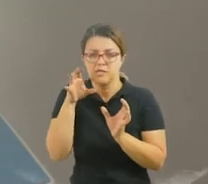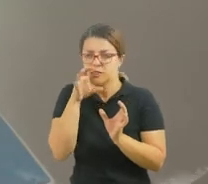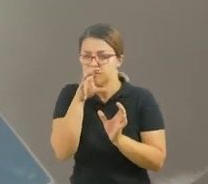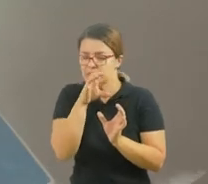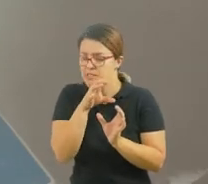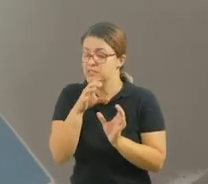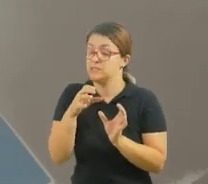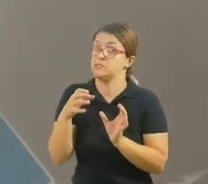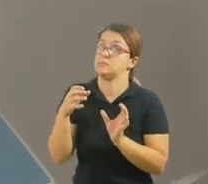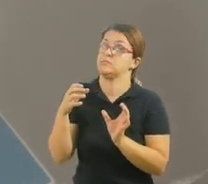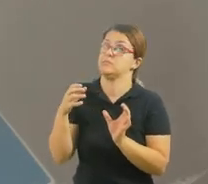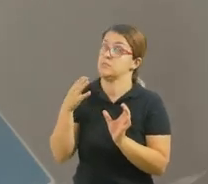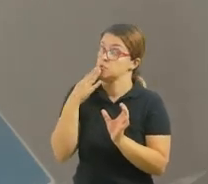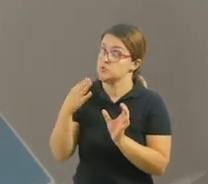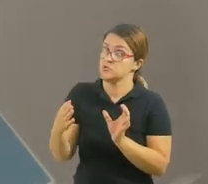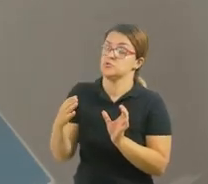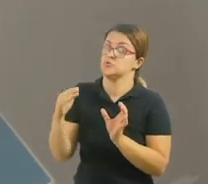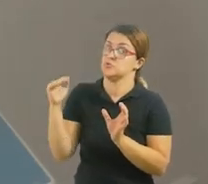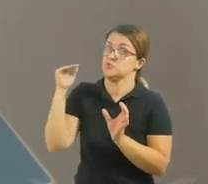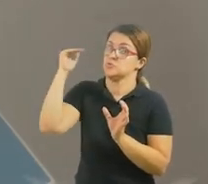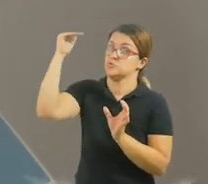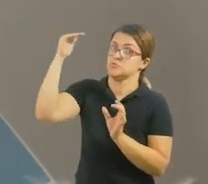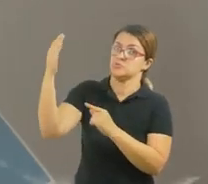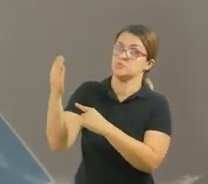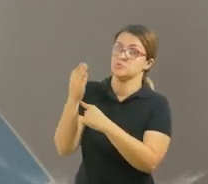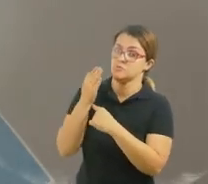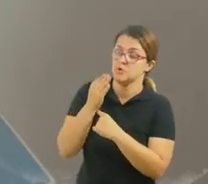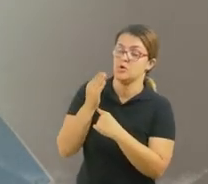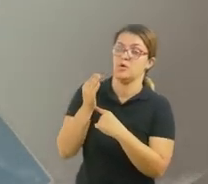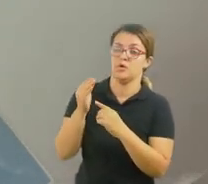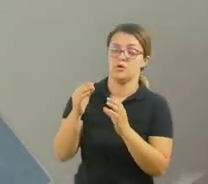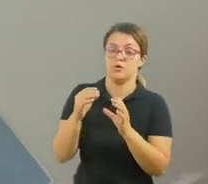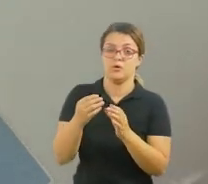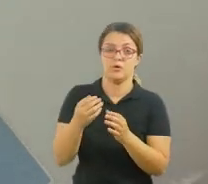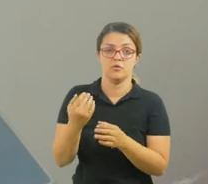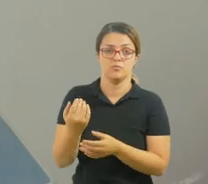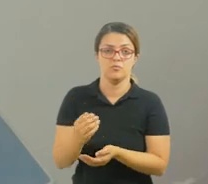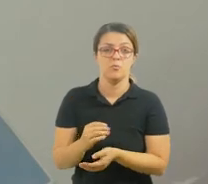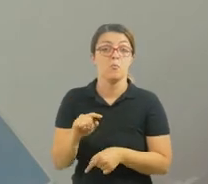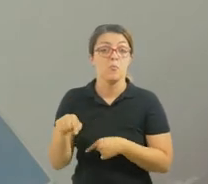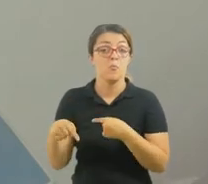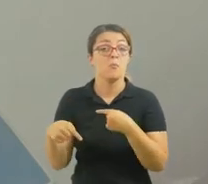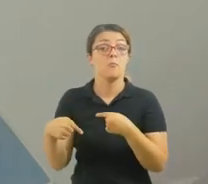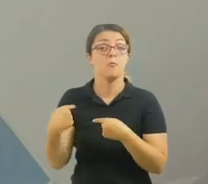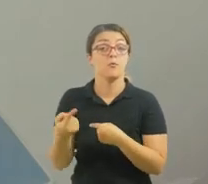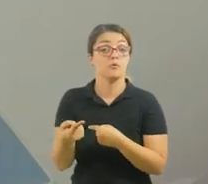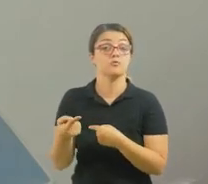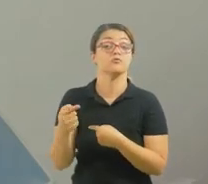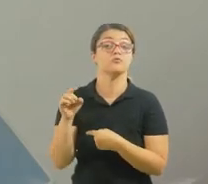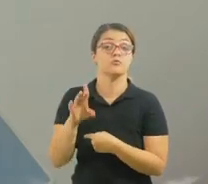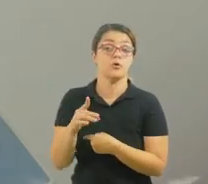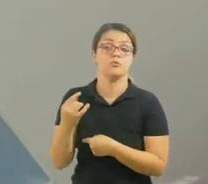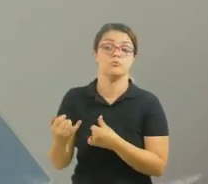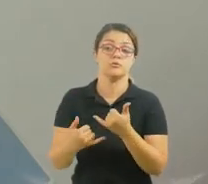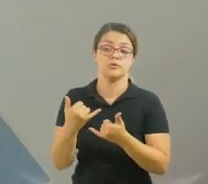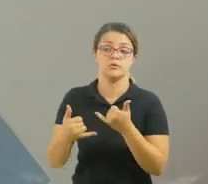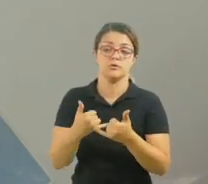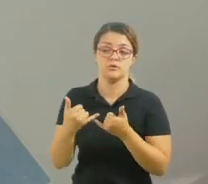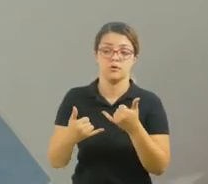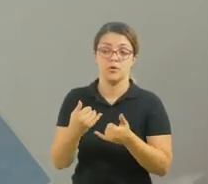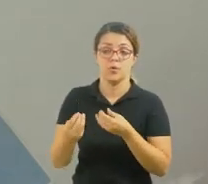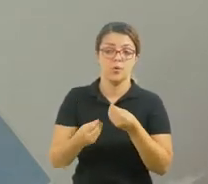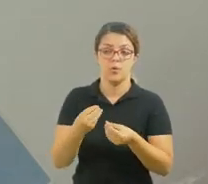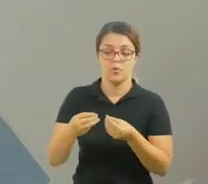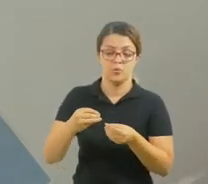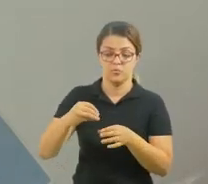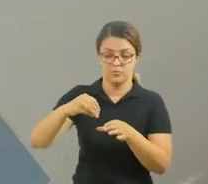ajuda do adulto. E aí, depois é só brincar. Vamos lá ver como é que vai ficar a brincadeira? Coloquem numa